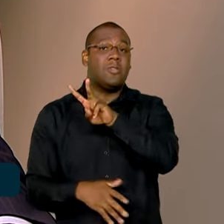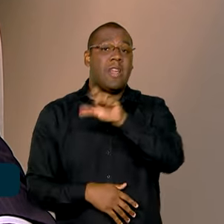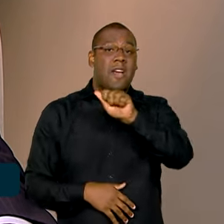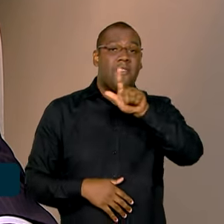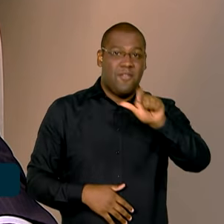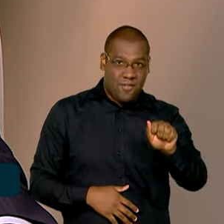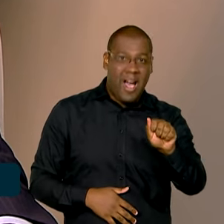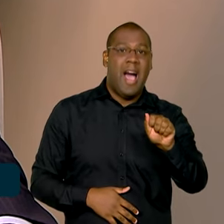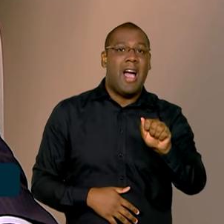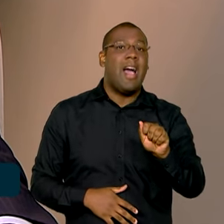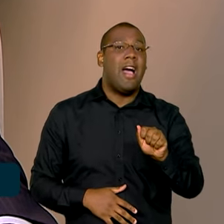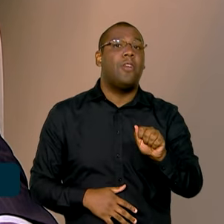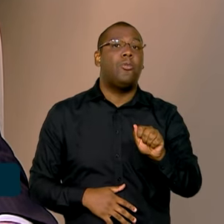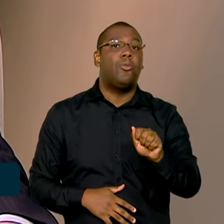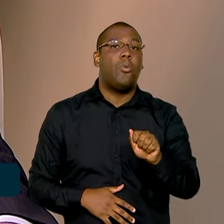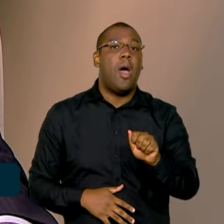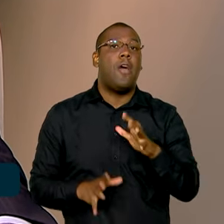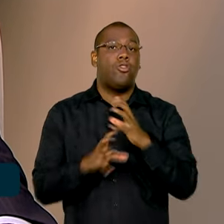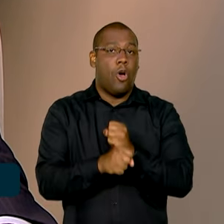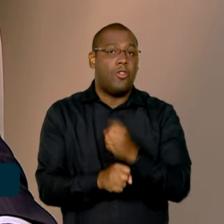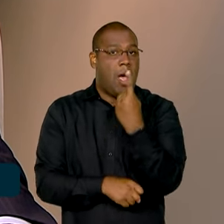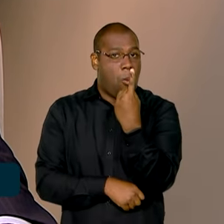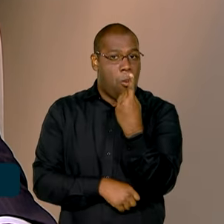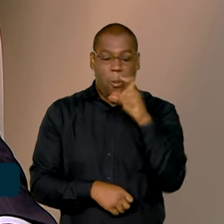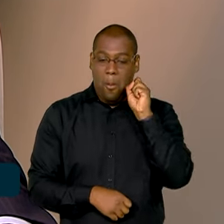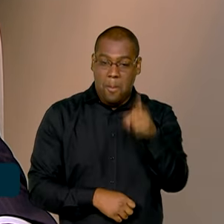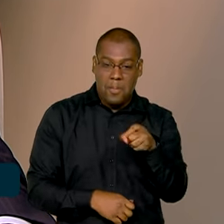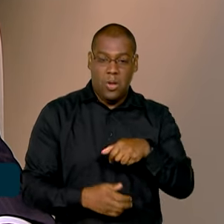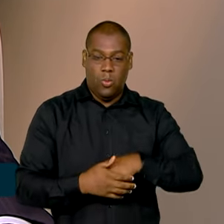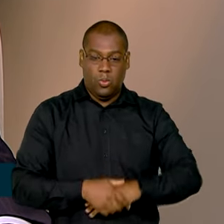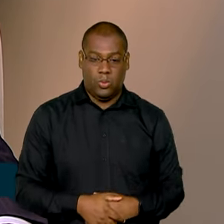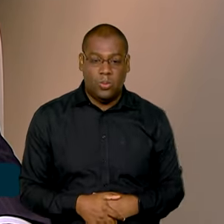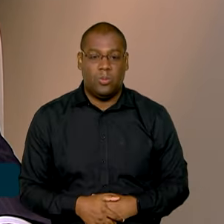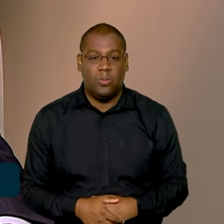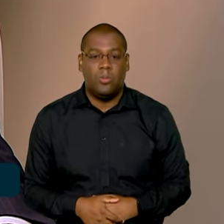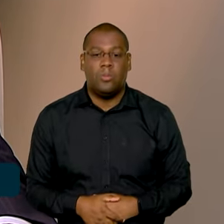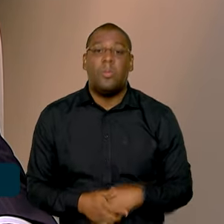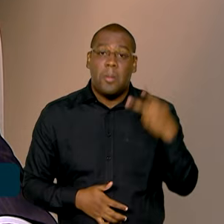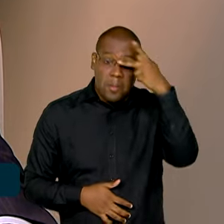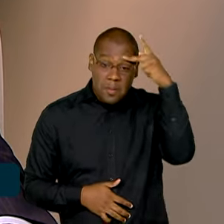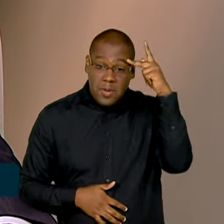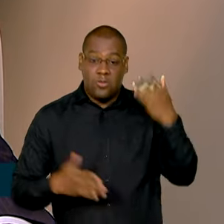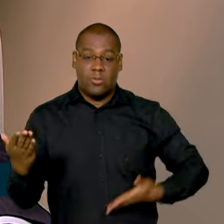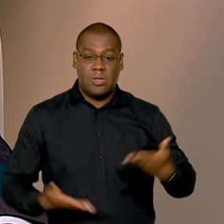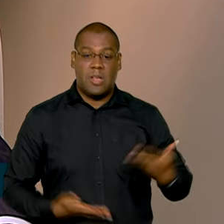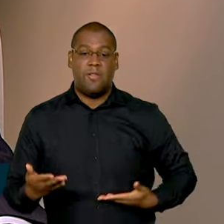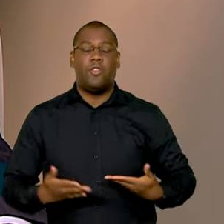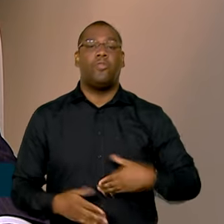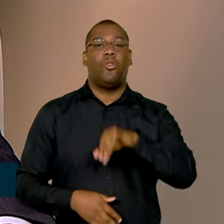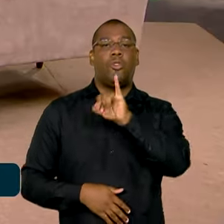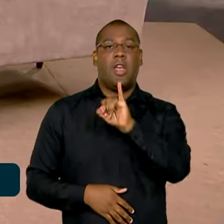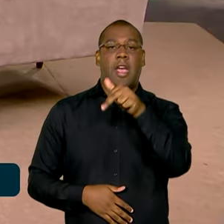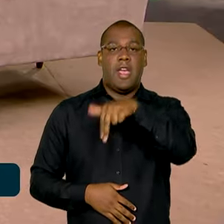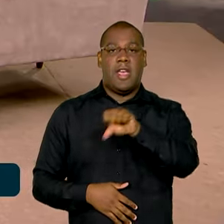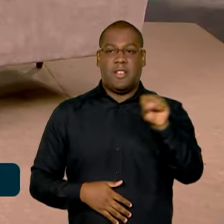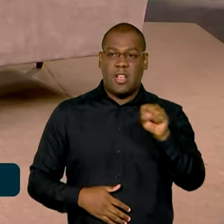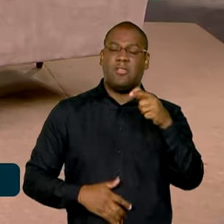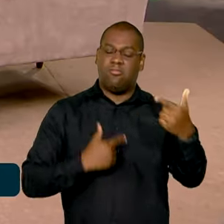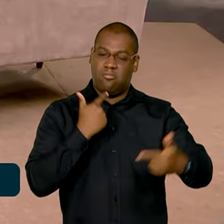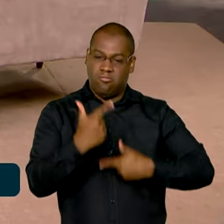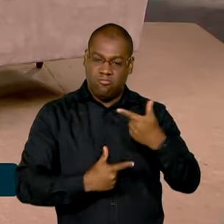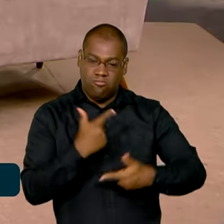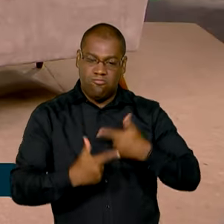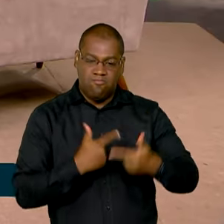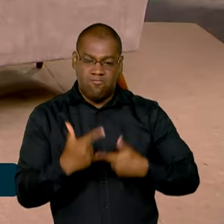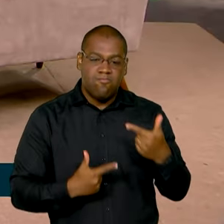e estão sendo muito importantes. Além de todo o servidor da INSS, que realmente trabalha como herói, porque entregam